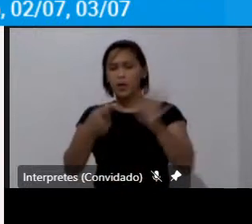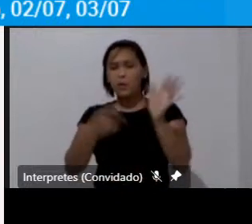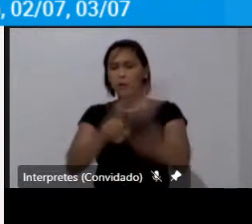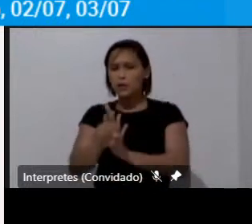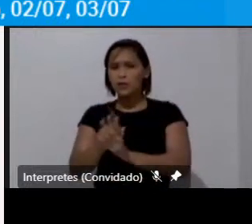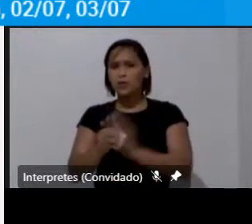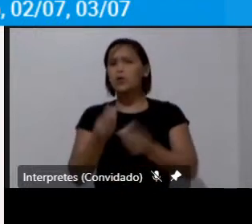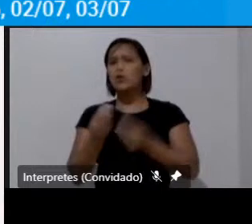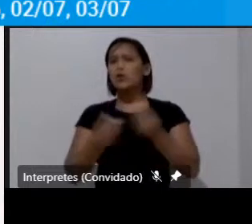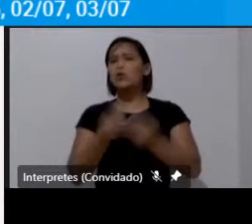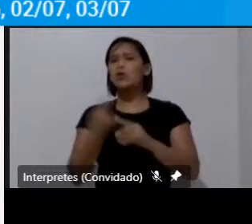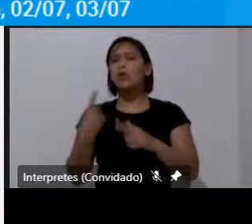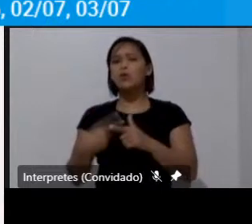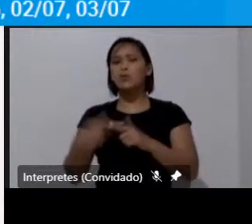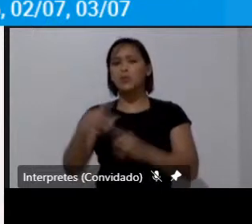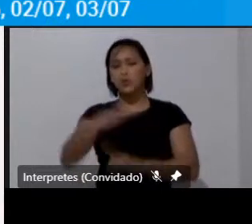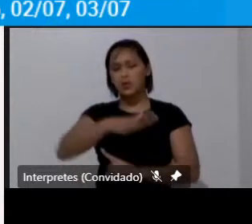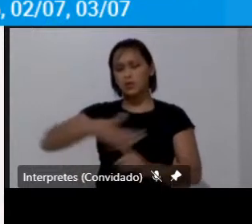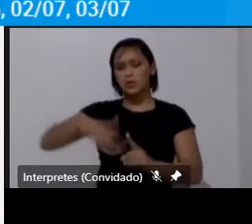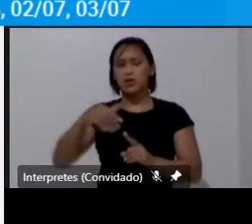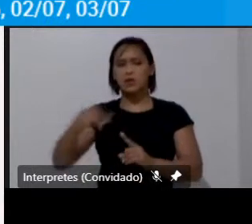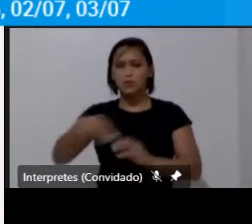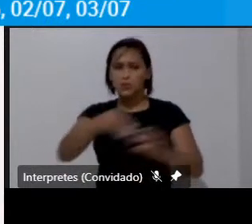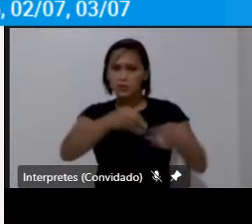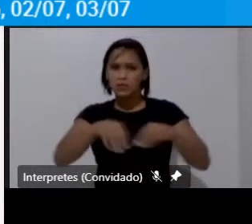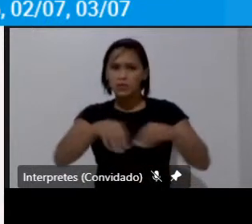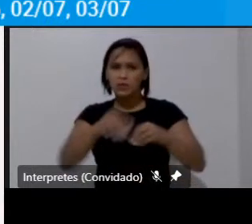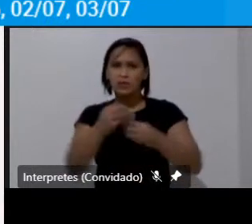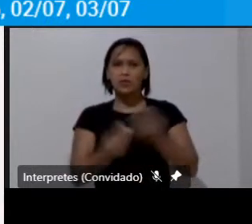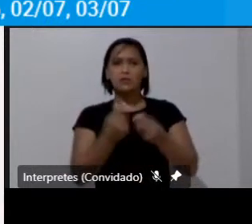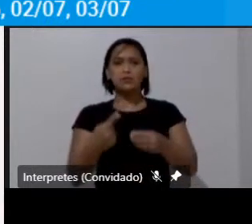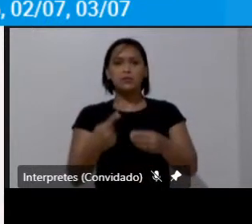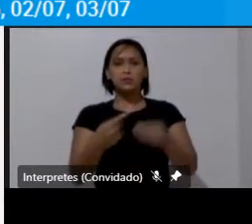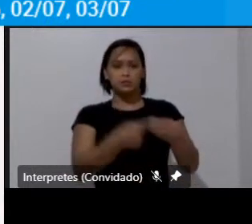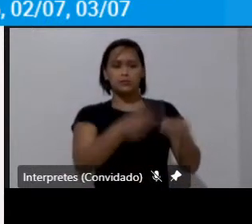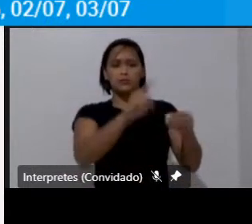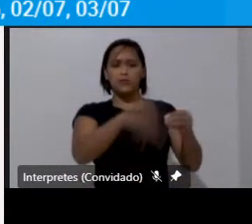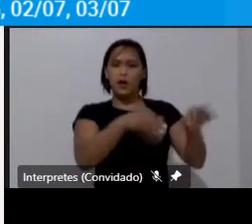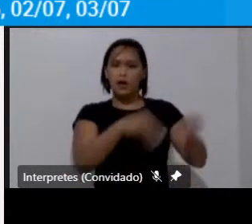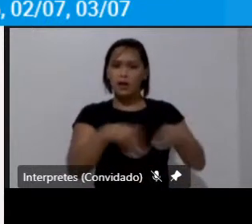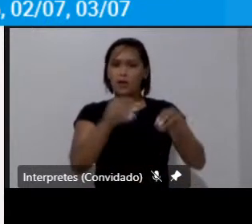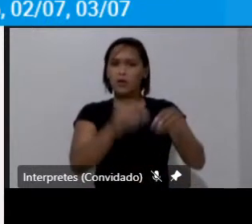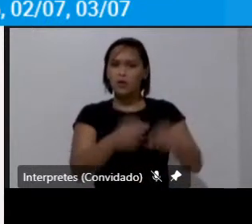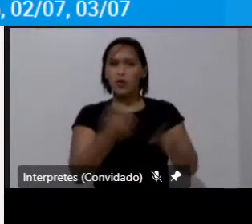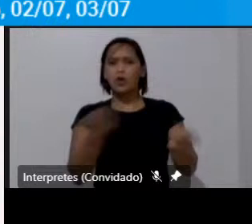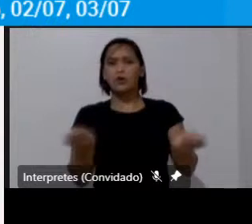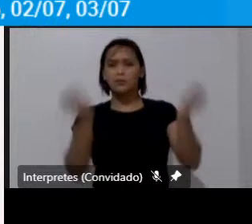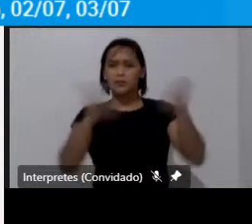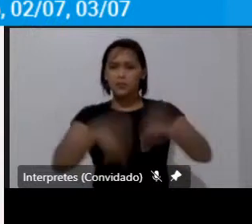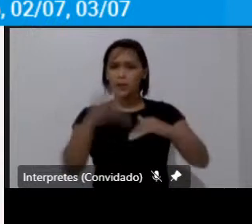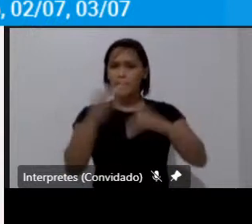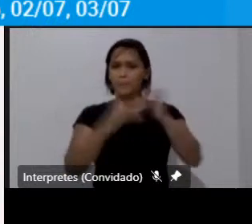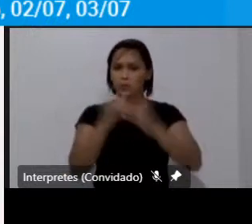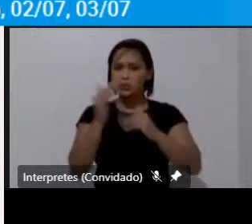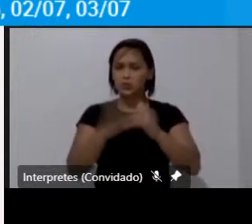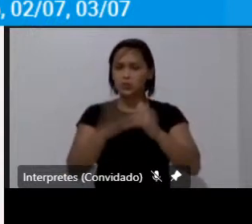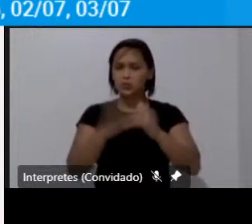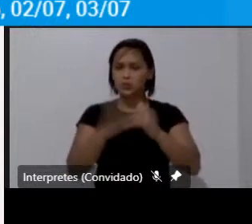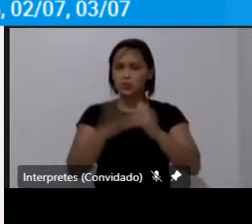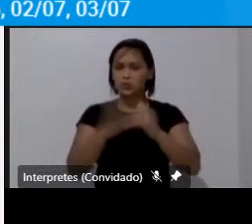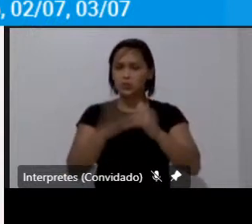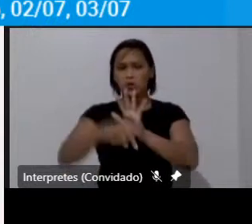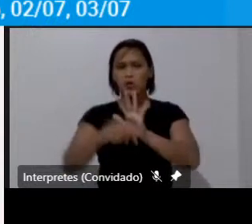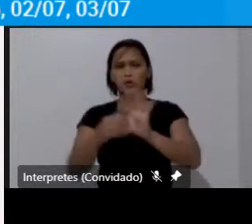como e por que circulamos o quanto a cidade é um território das condições de produção e consumo